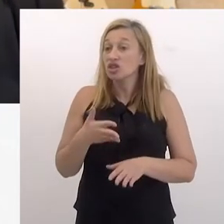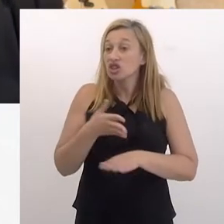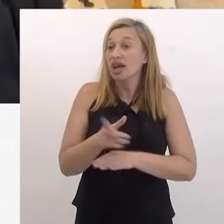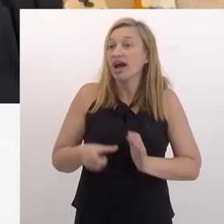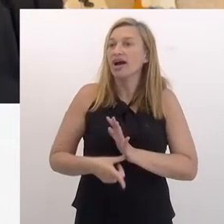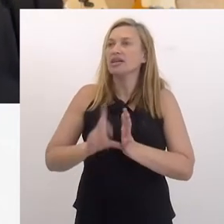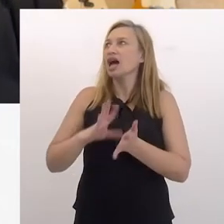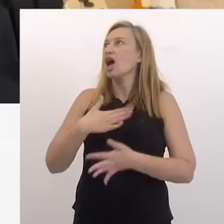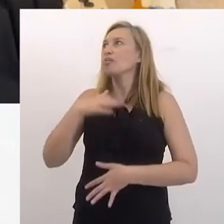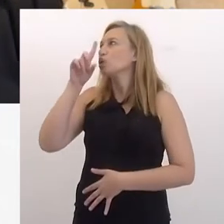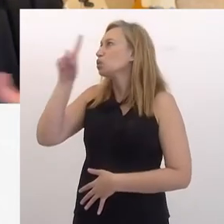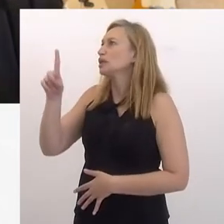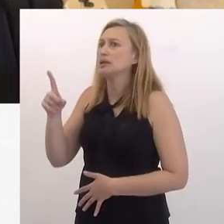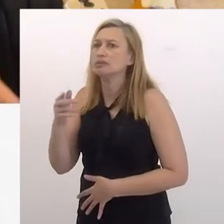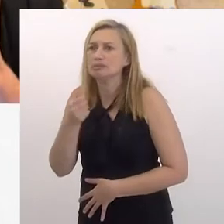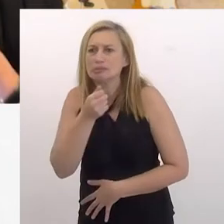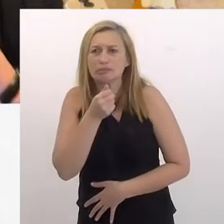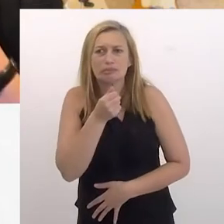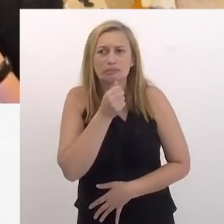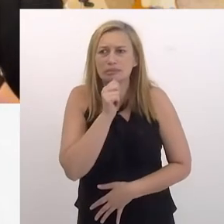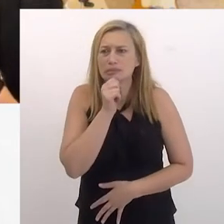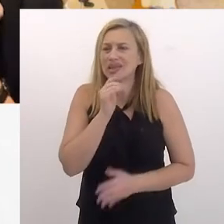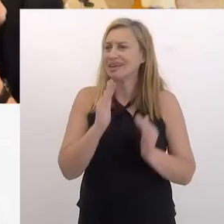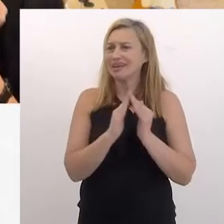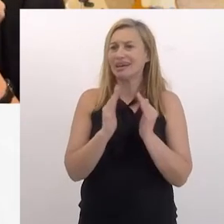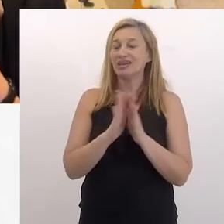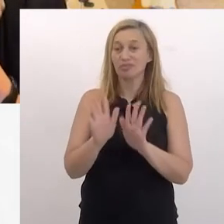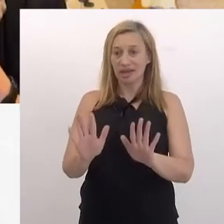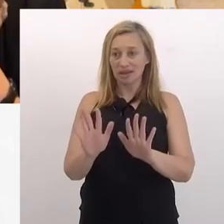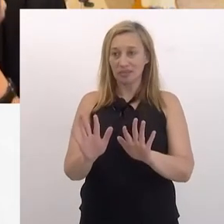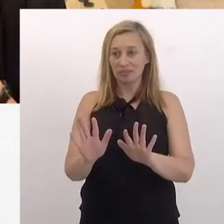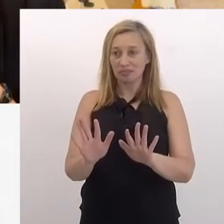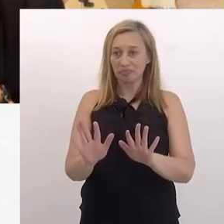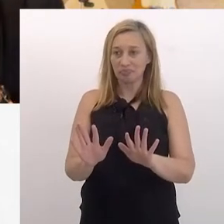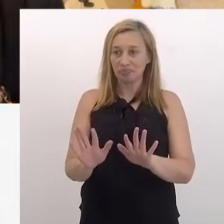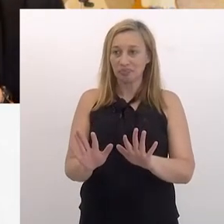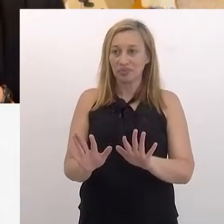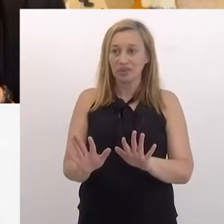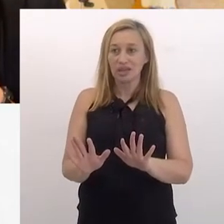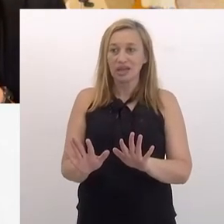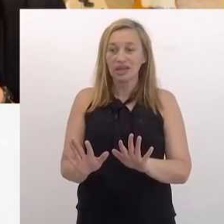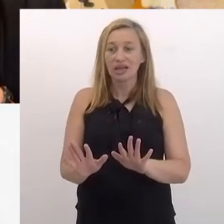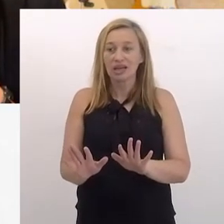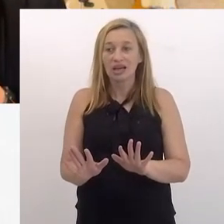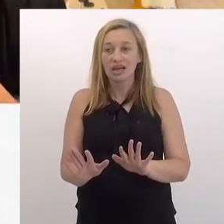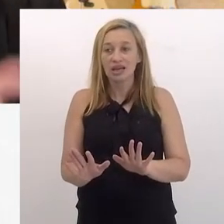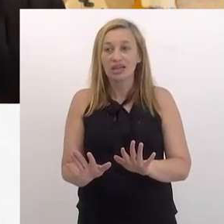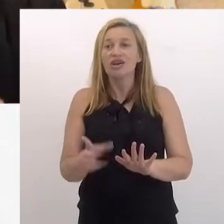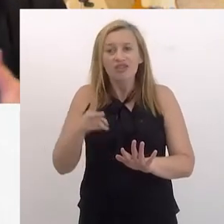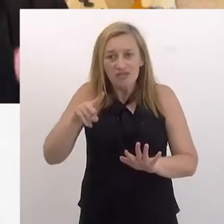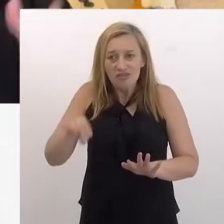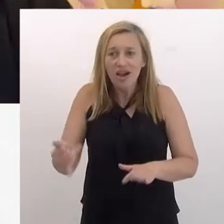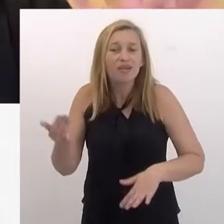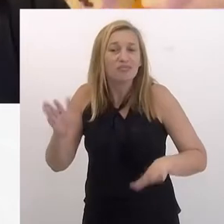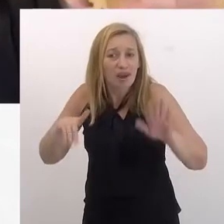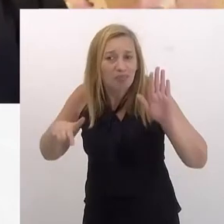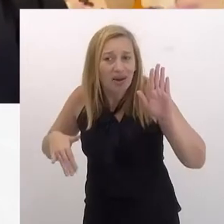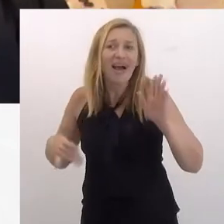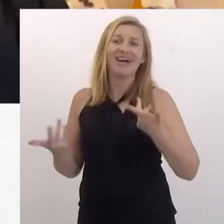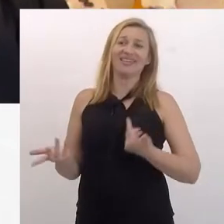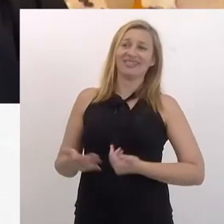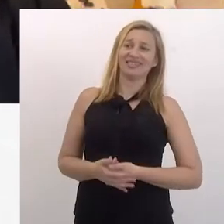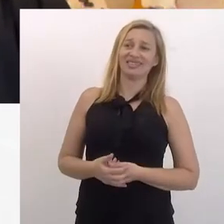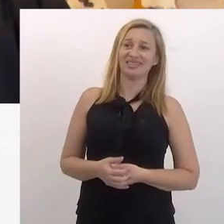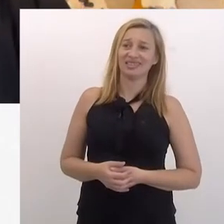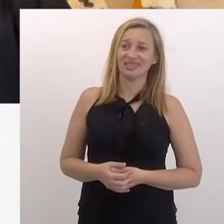vou chegar muito antes de você. Eu falei, meu Deus, não tem ninguém lá em casa. faz o seguinte, tenta ir para a praia,